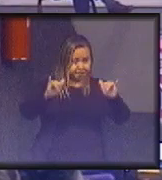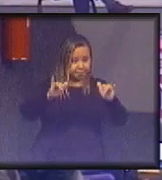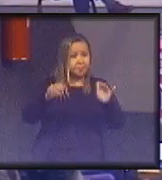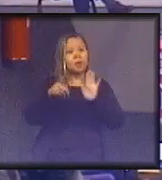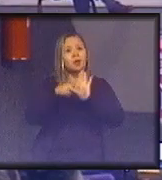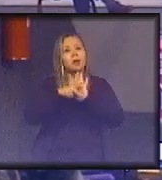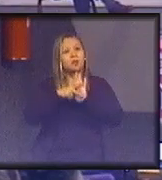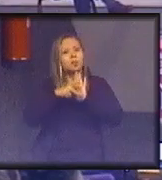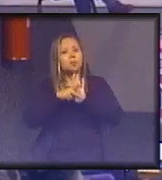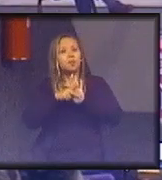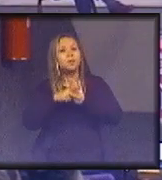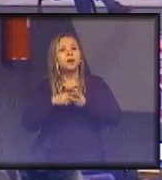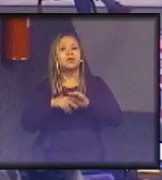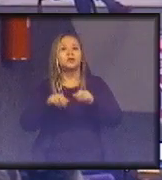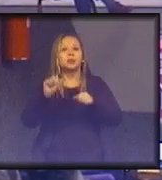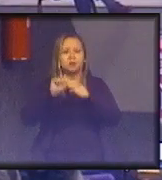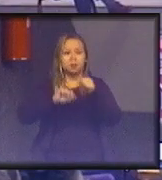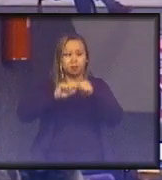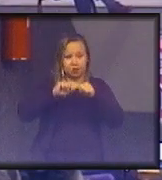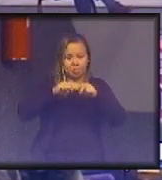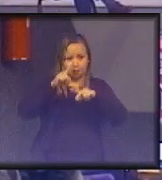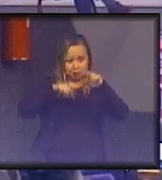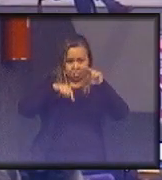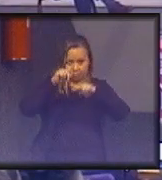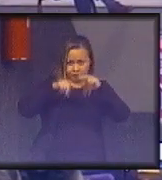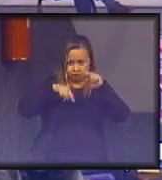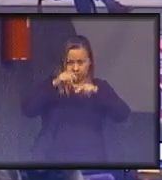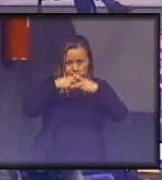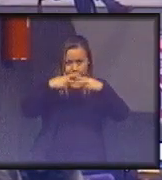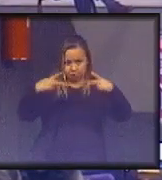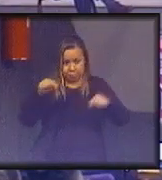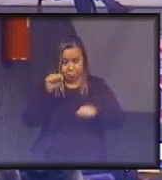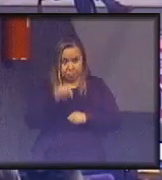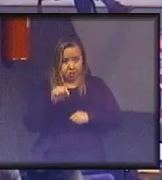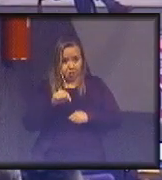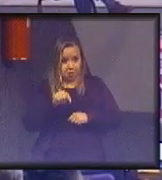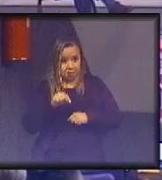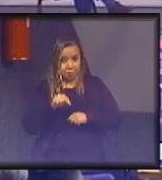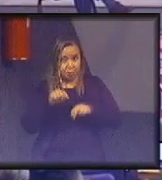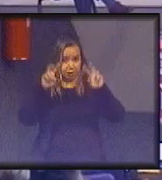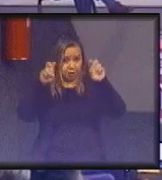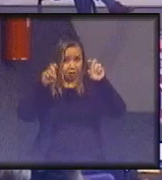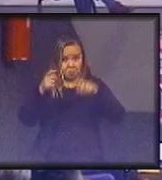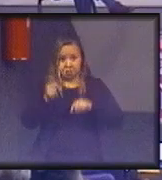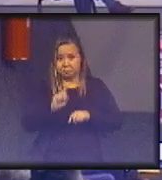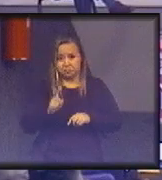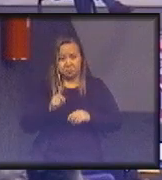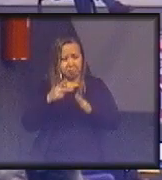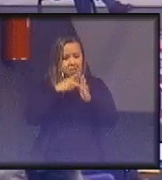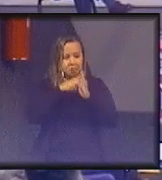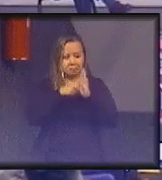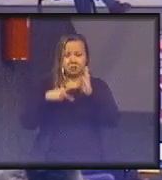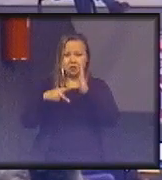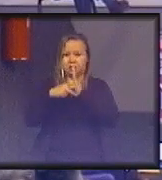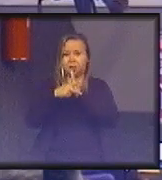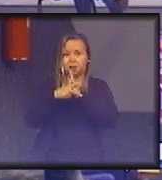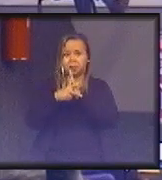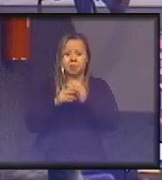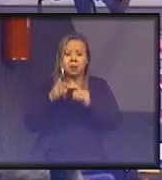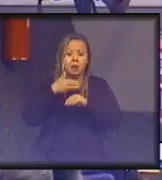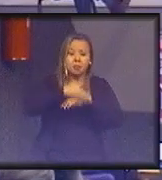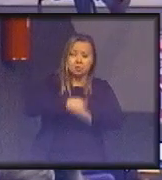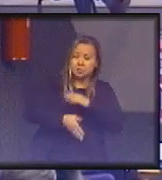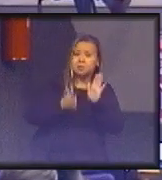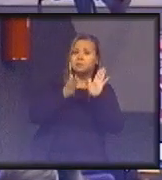propriamente a produção e o consumo sustentável, nesses termos, não é uma das prioridades. Embora, dentro daquilo que ele está